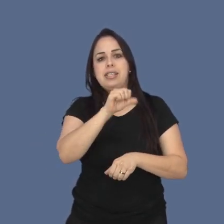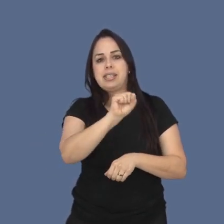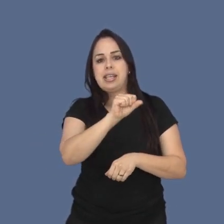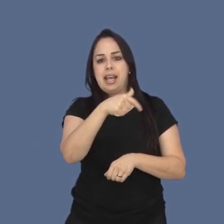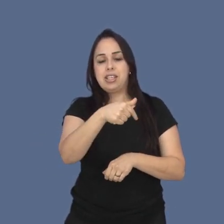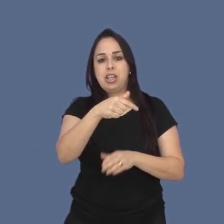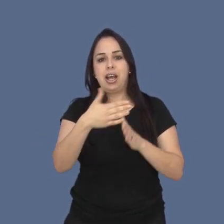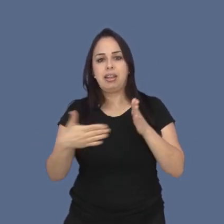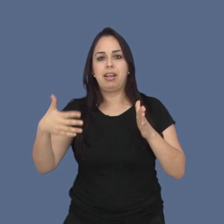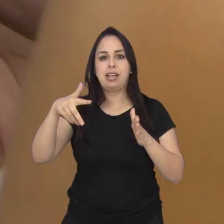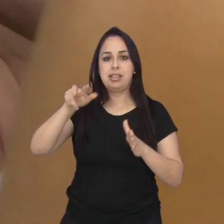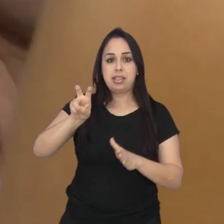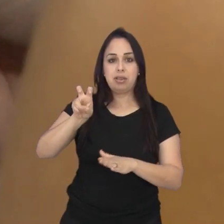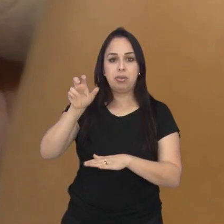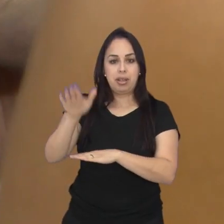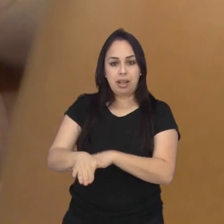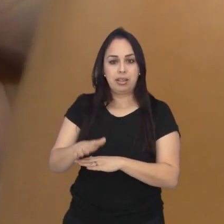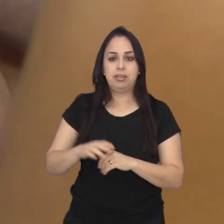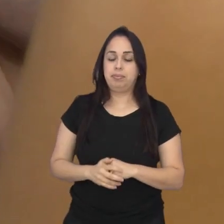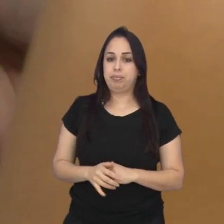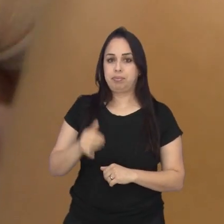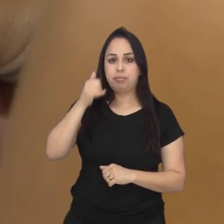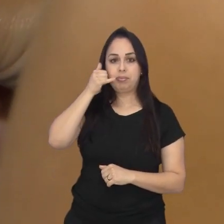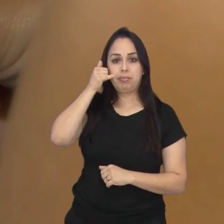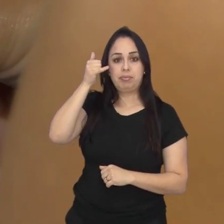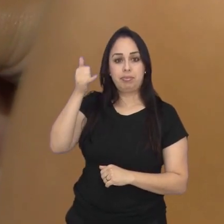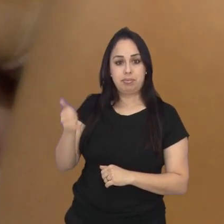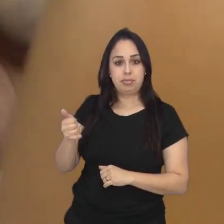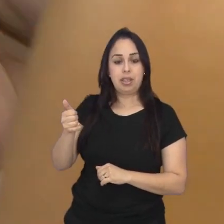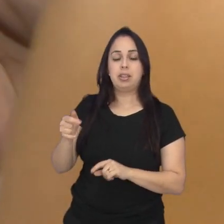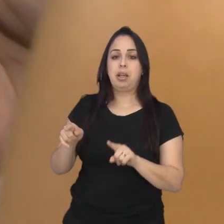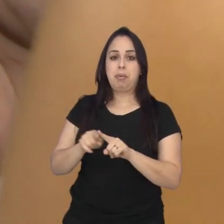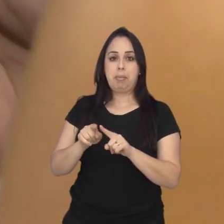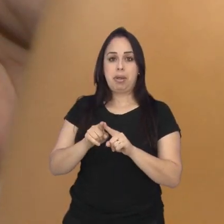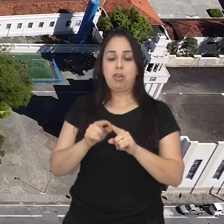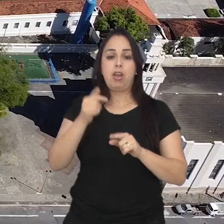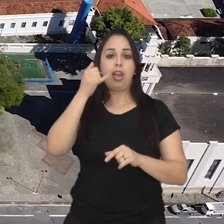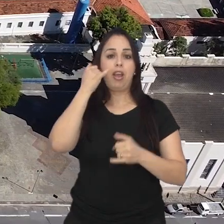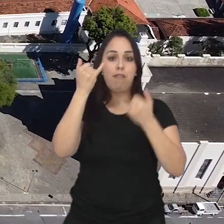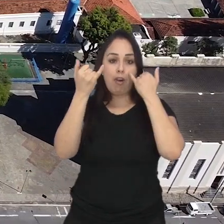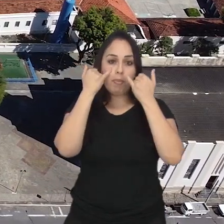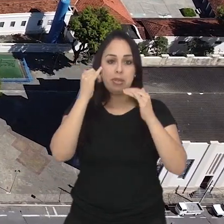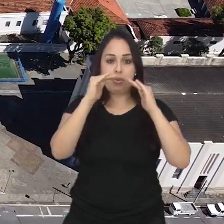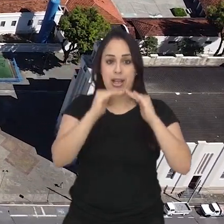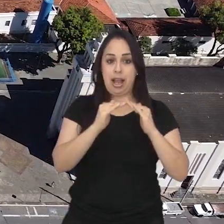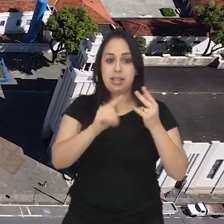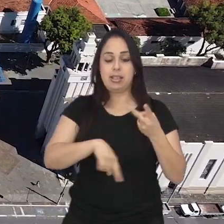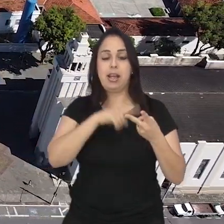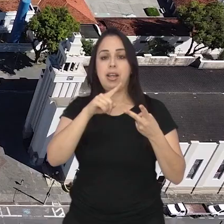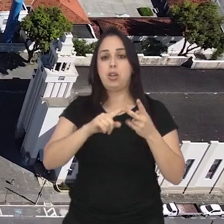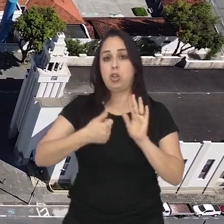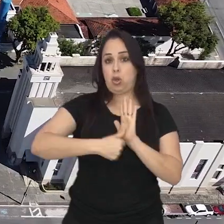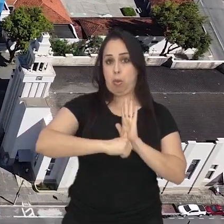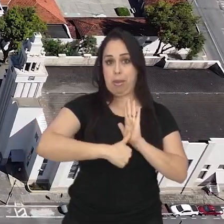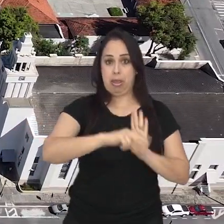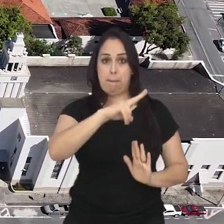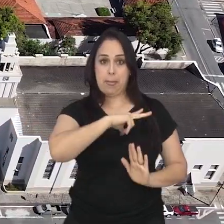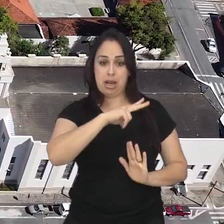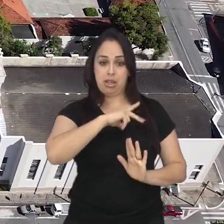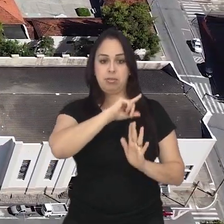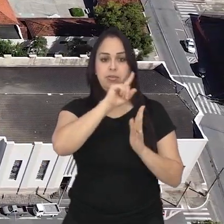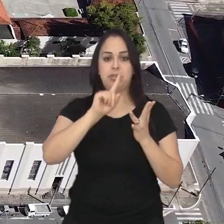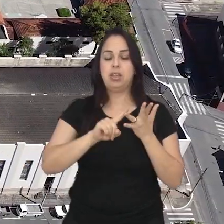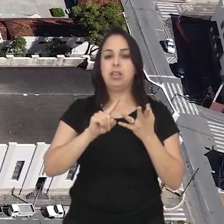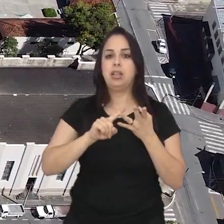e em horário comercial. As solicitações, inclusive, poderão ser realizadas com os dados do imóvel, com números de